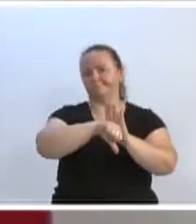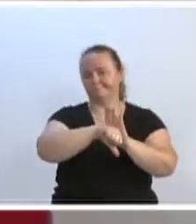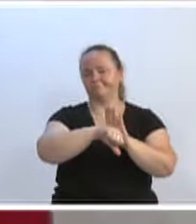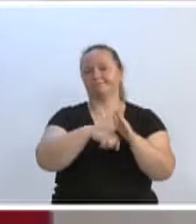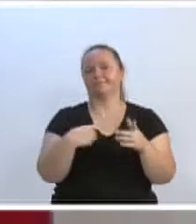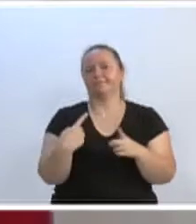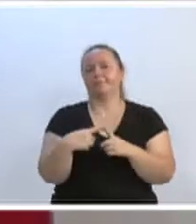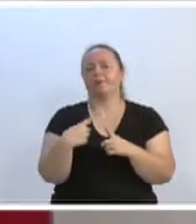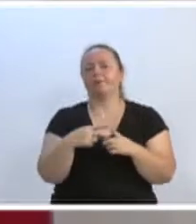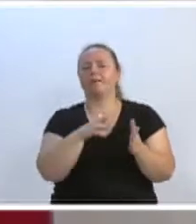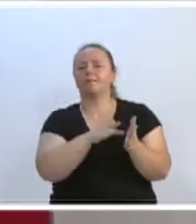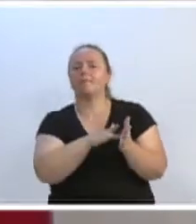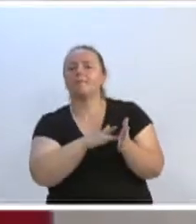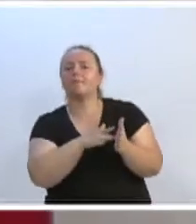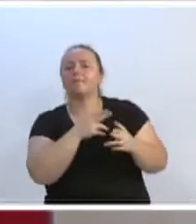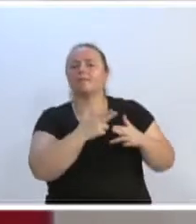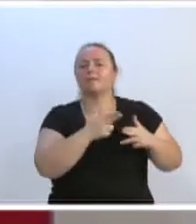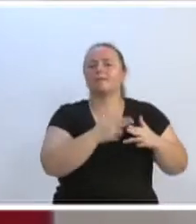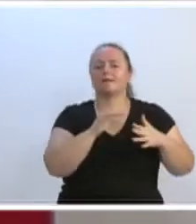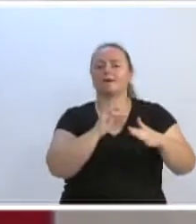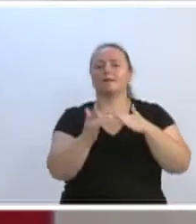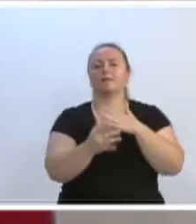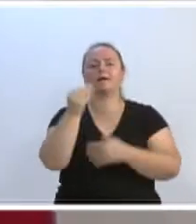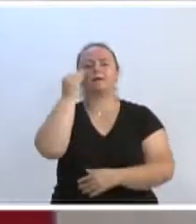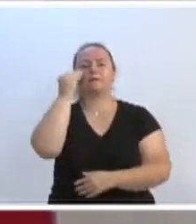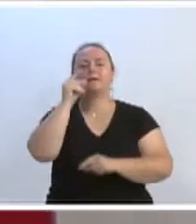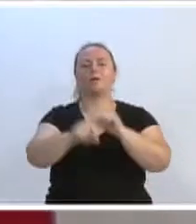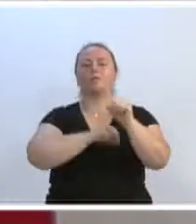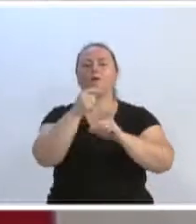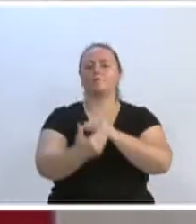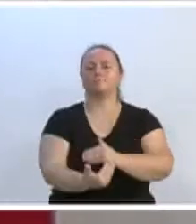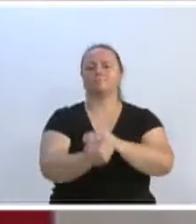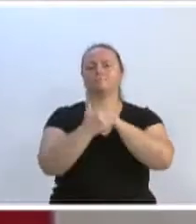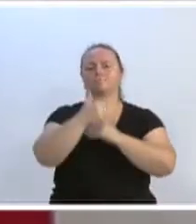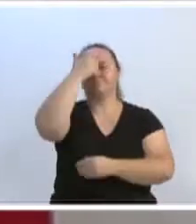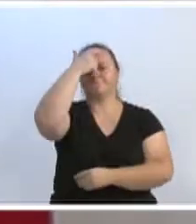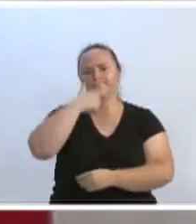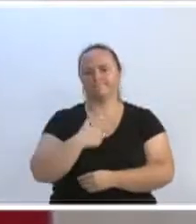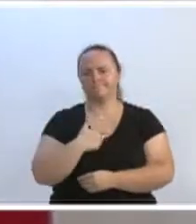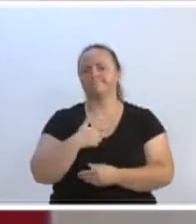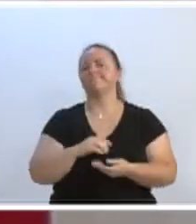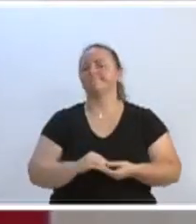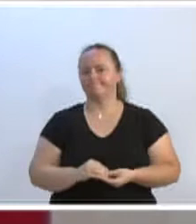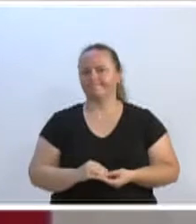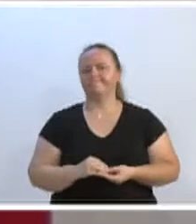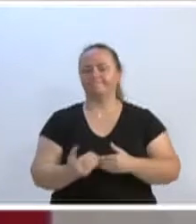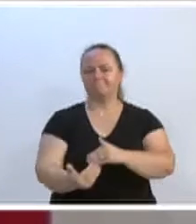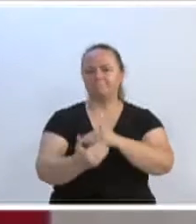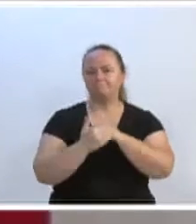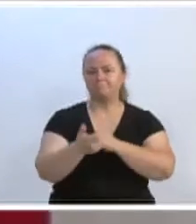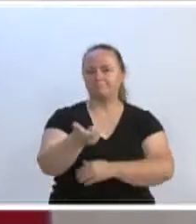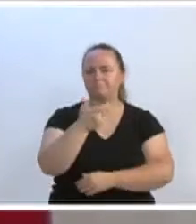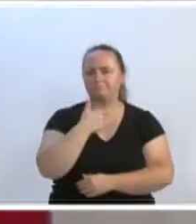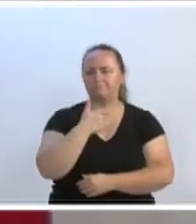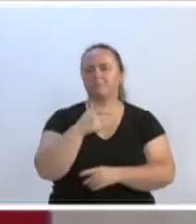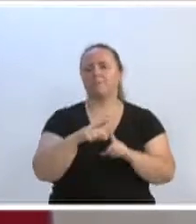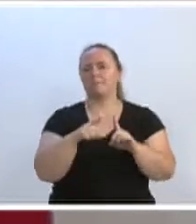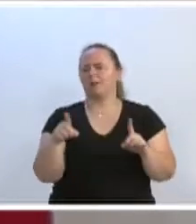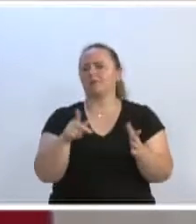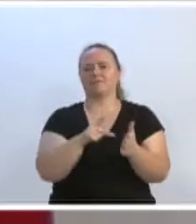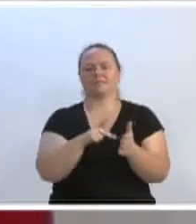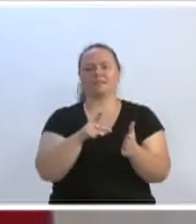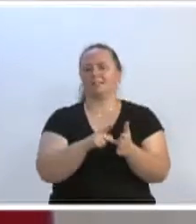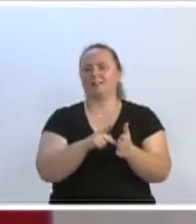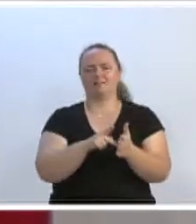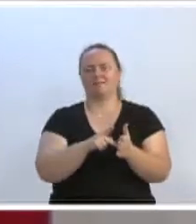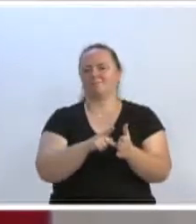surdina, que usam as redes sociais para tentar caluniar esse parlamentar, difamar esse parlamentar de forma extremamente